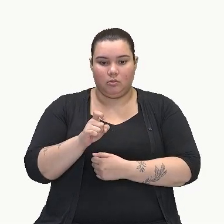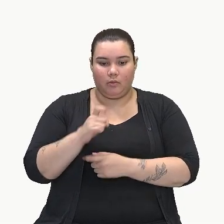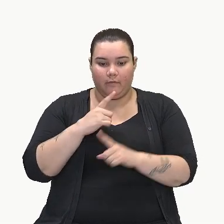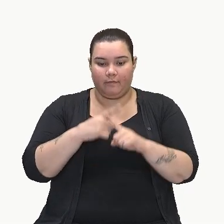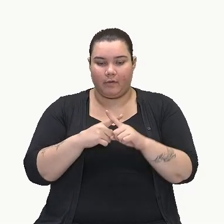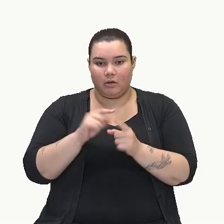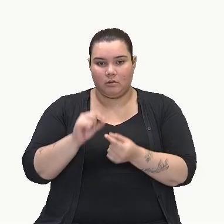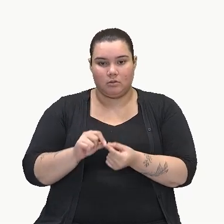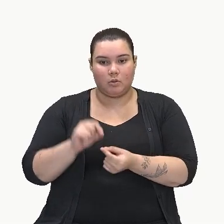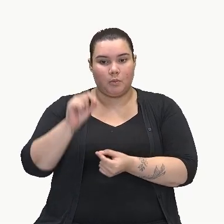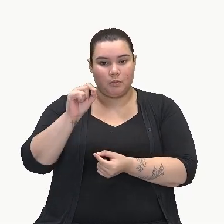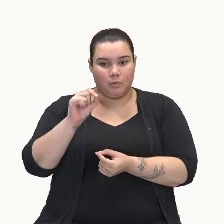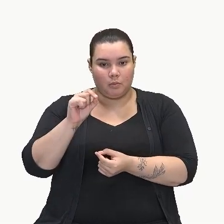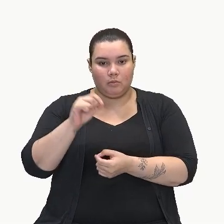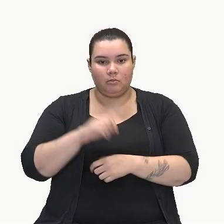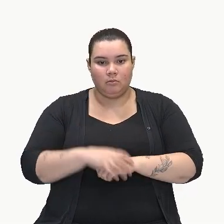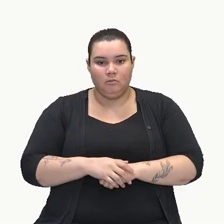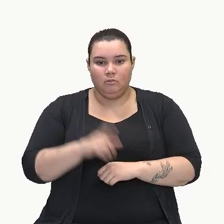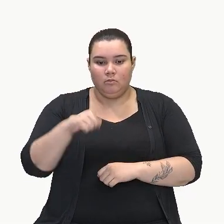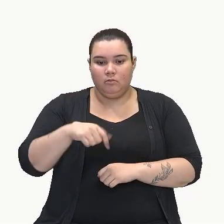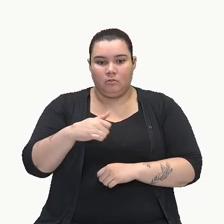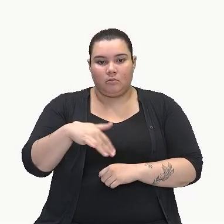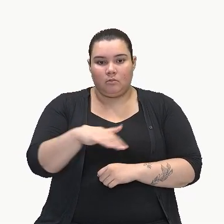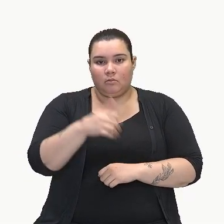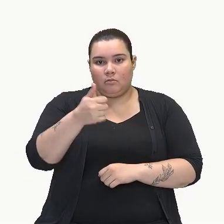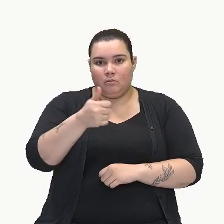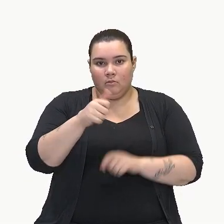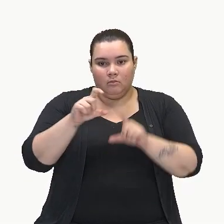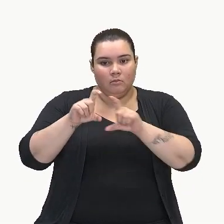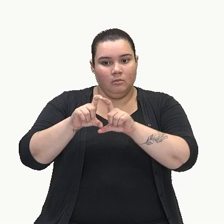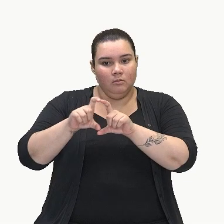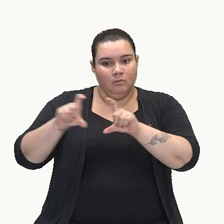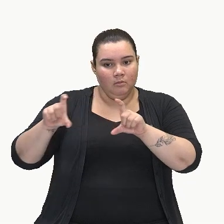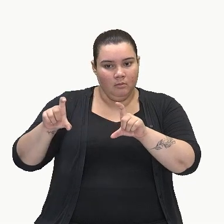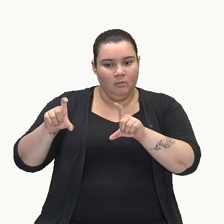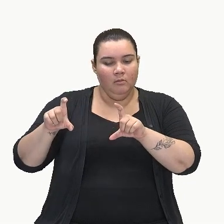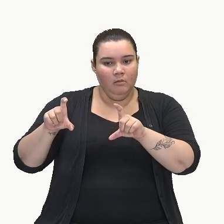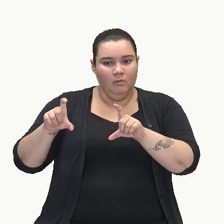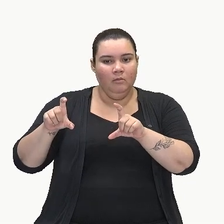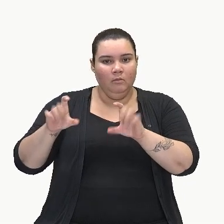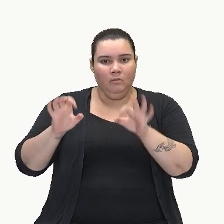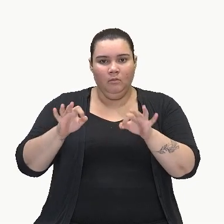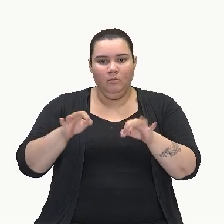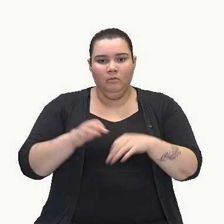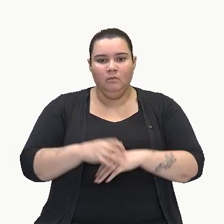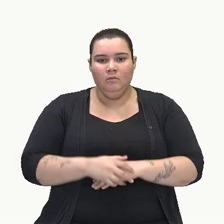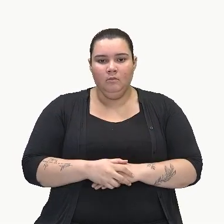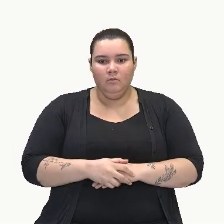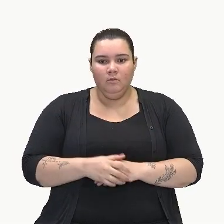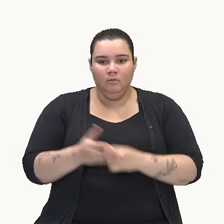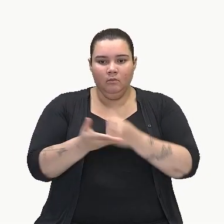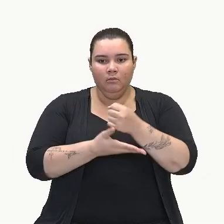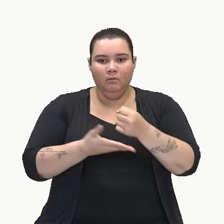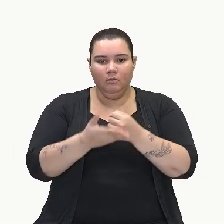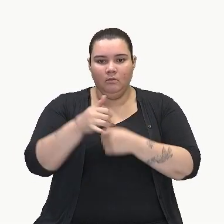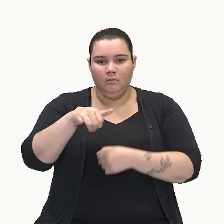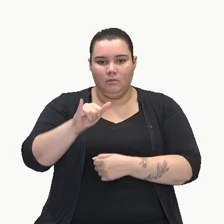multiplicado pela minha altura. Essa é a área da minha figura 1, que é aquele retângulo maior. Minha base y,